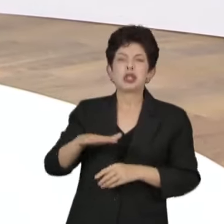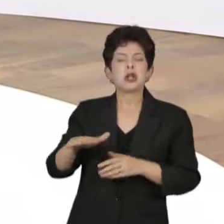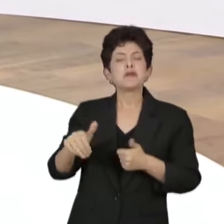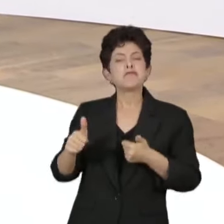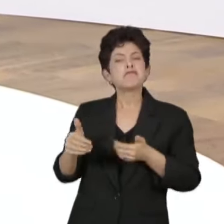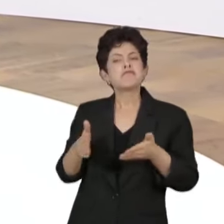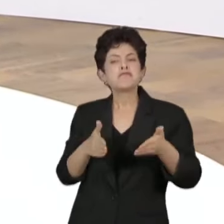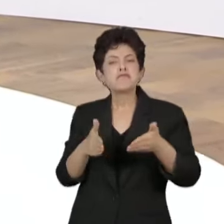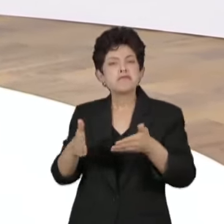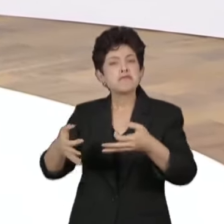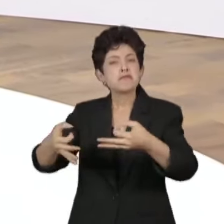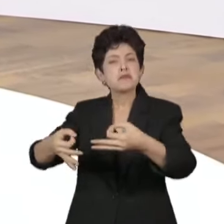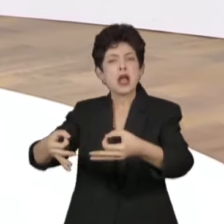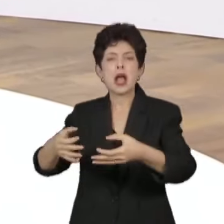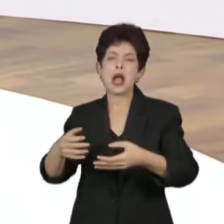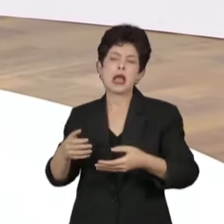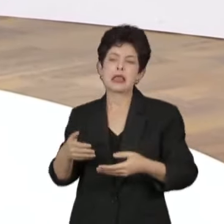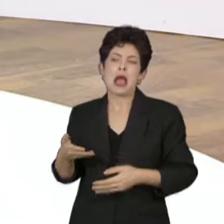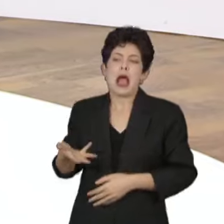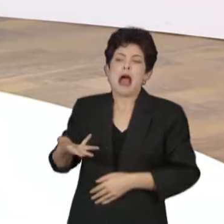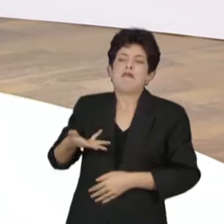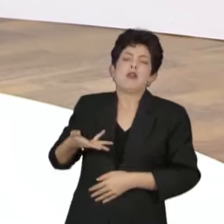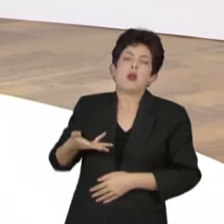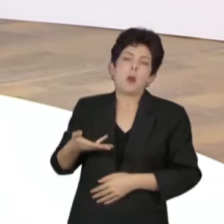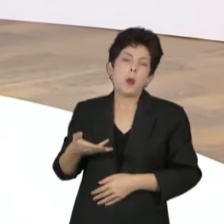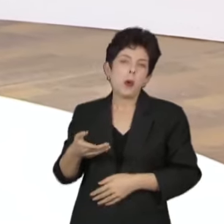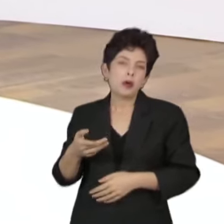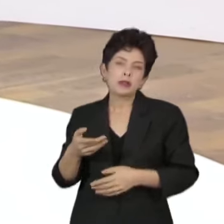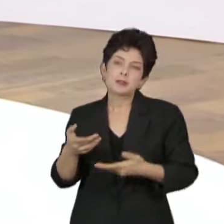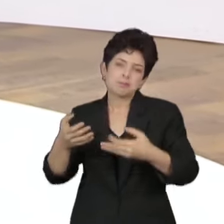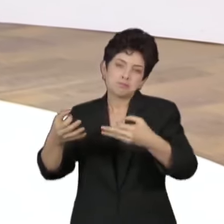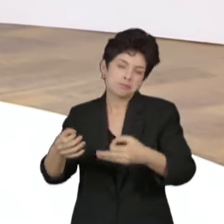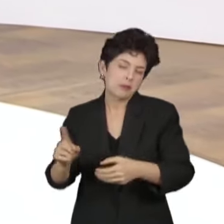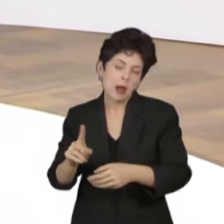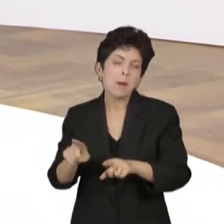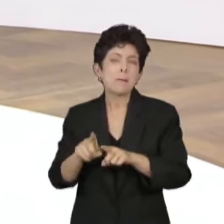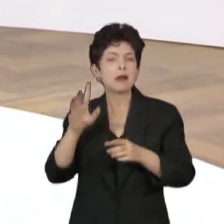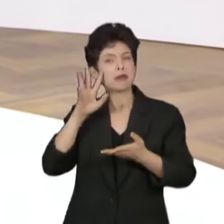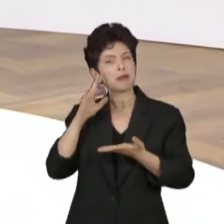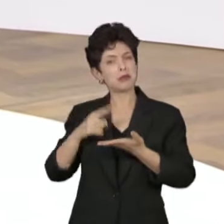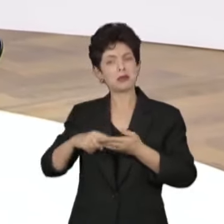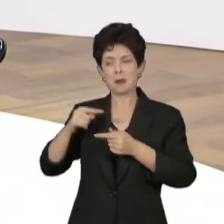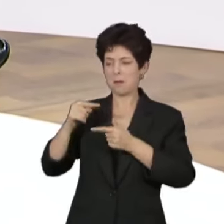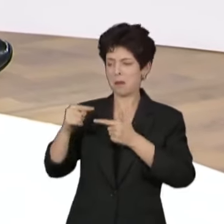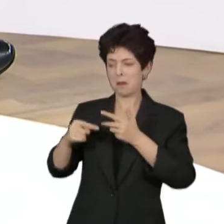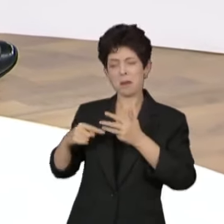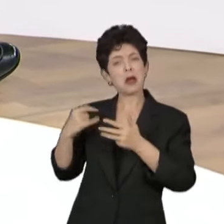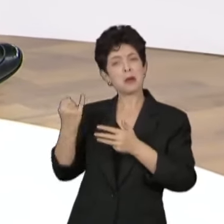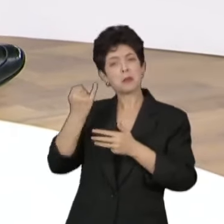direção certa, ainda quando não na velocidade desejada. Mas nós temos decisões muito importantes.